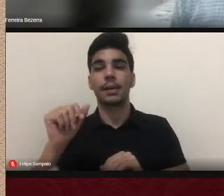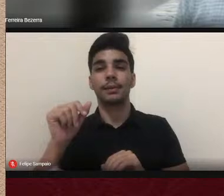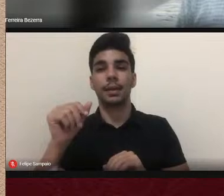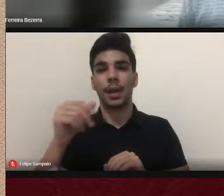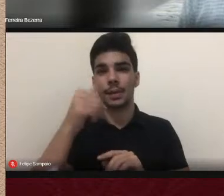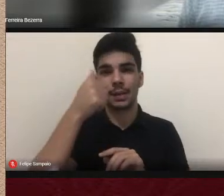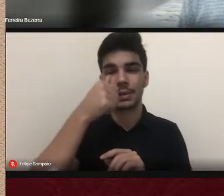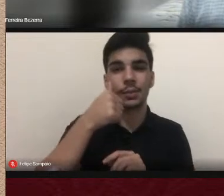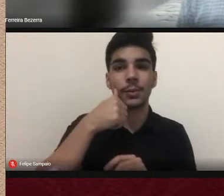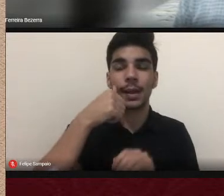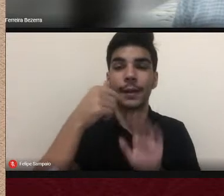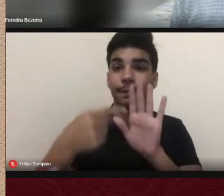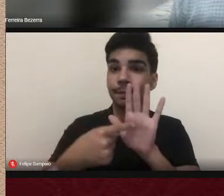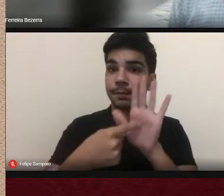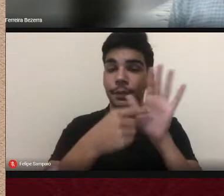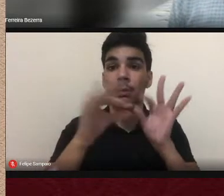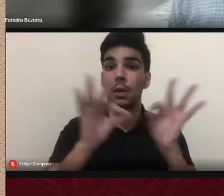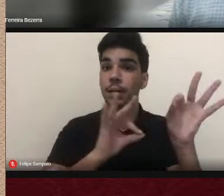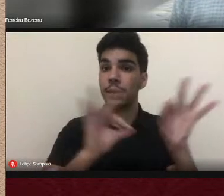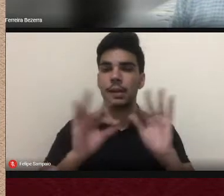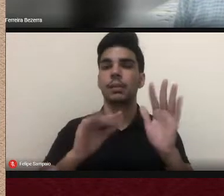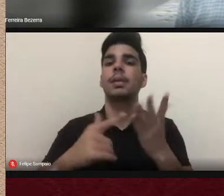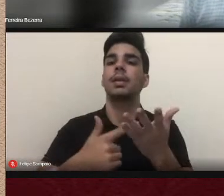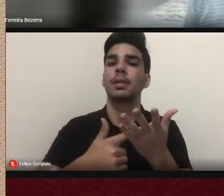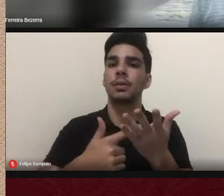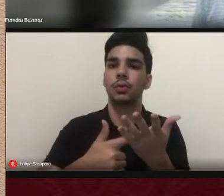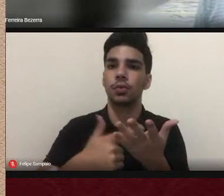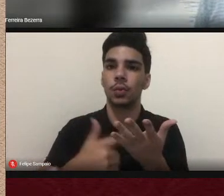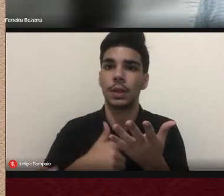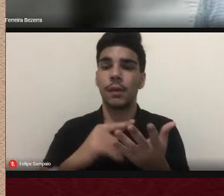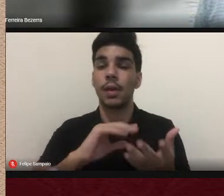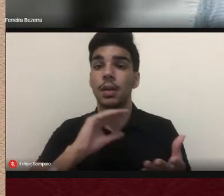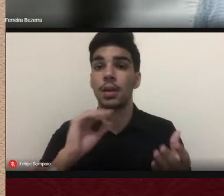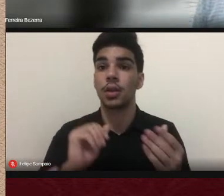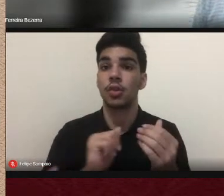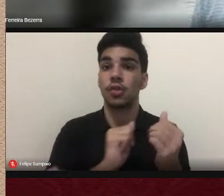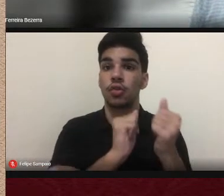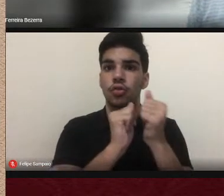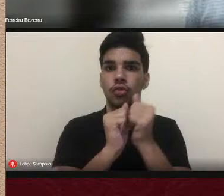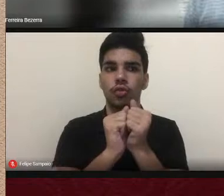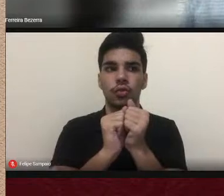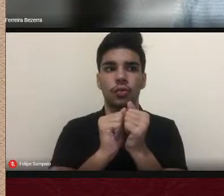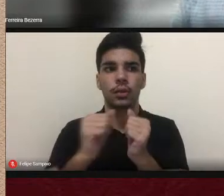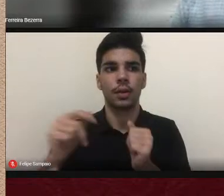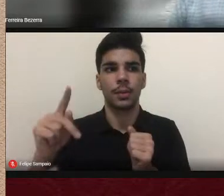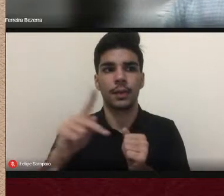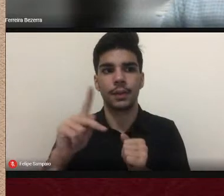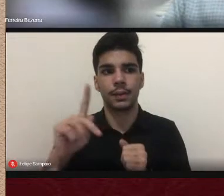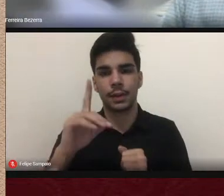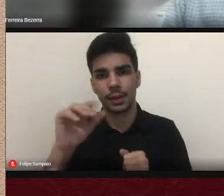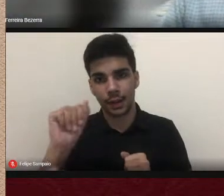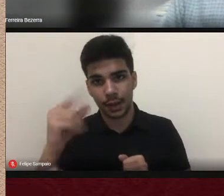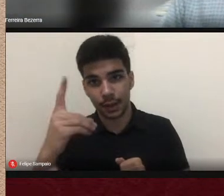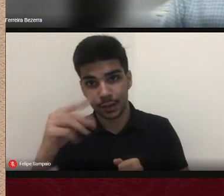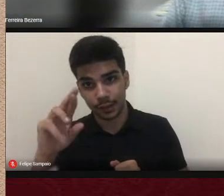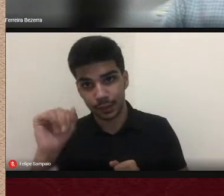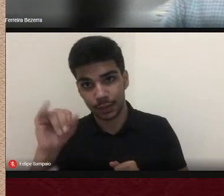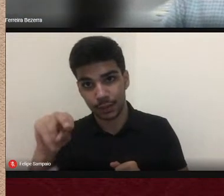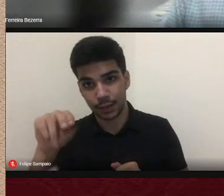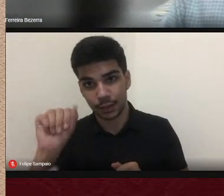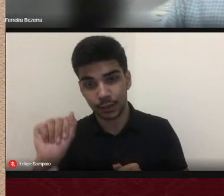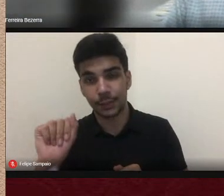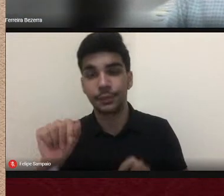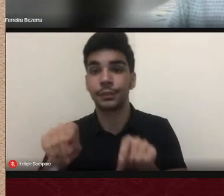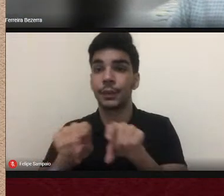organizadoras deste livro juntamente com a professora Adriana Aparecida Pinto e com a